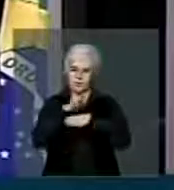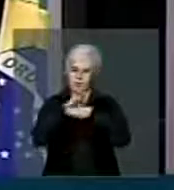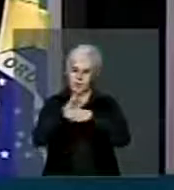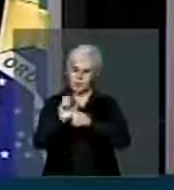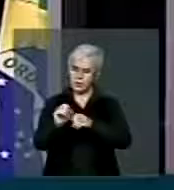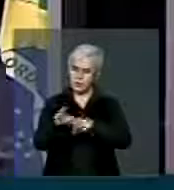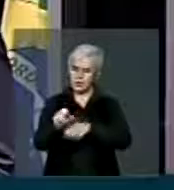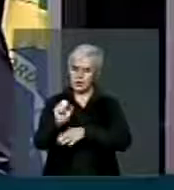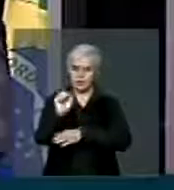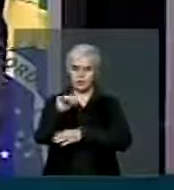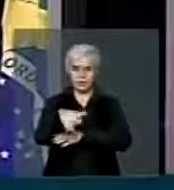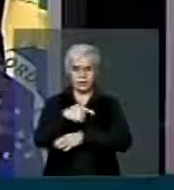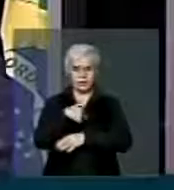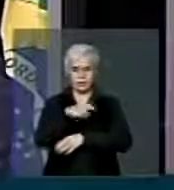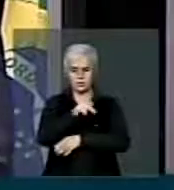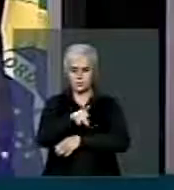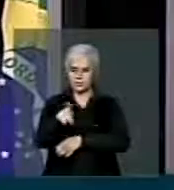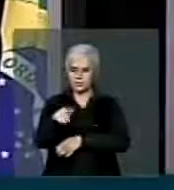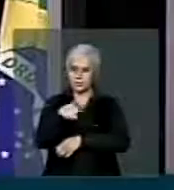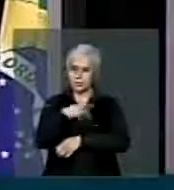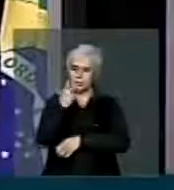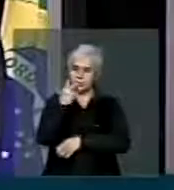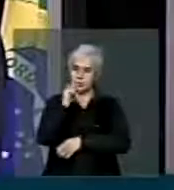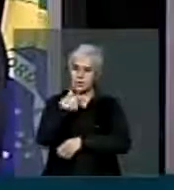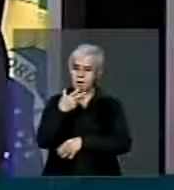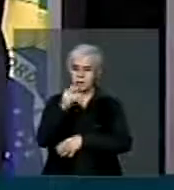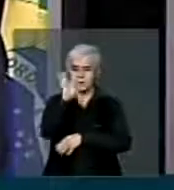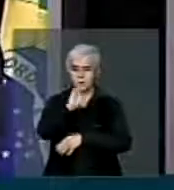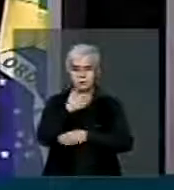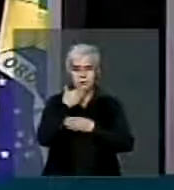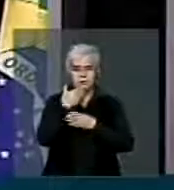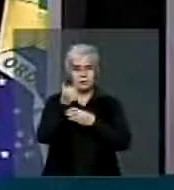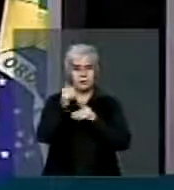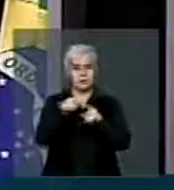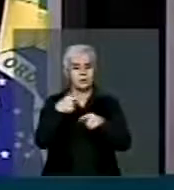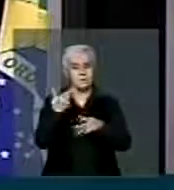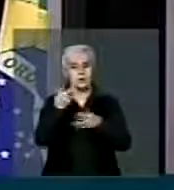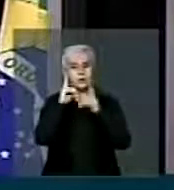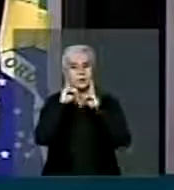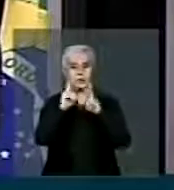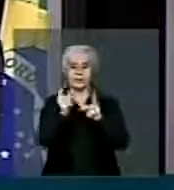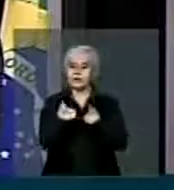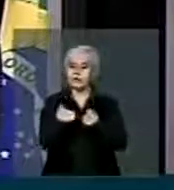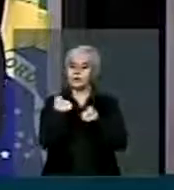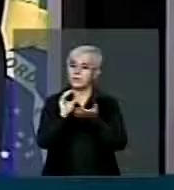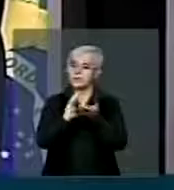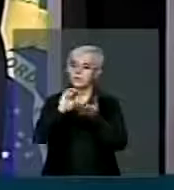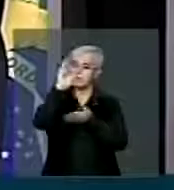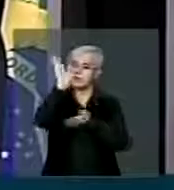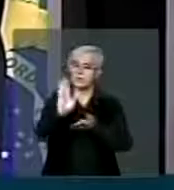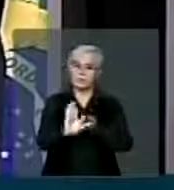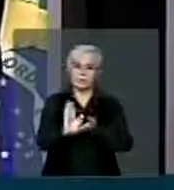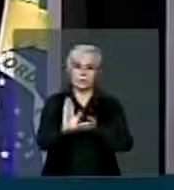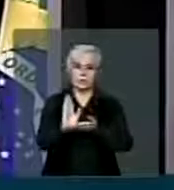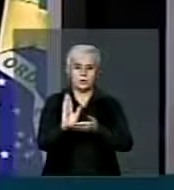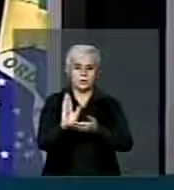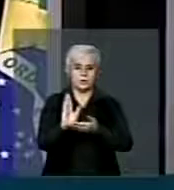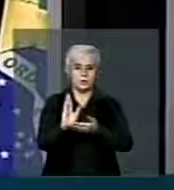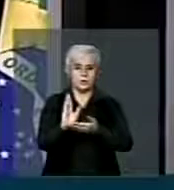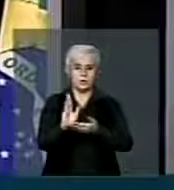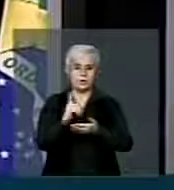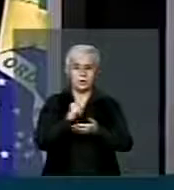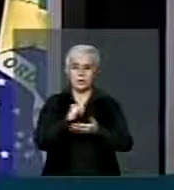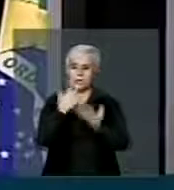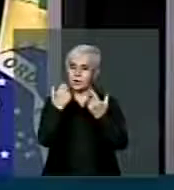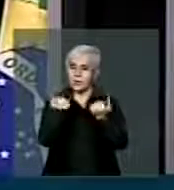educação, sou educador, sou pai, quero um Brasil melhor, mas quero viabilizar o Brasil. Não votarei a favor do aumento de